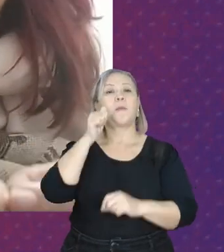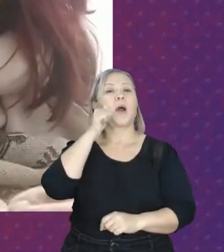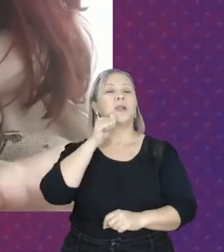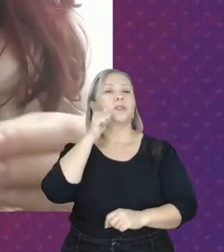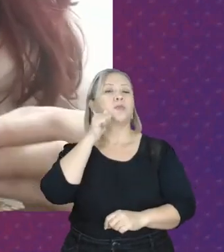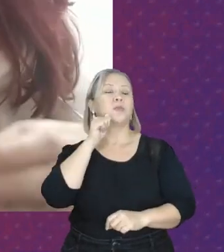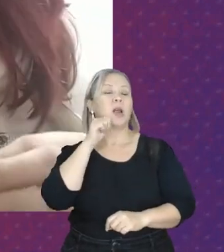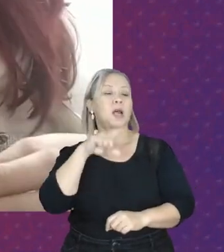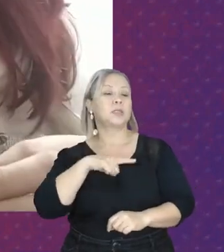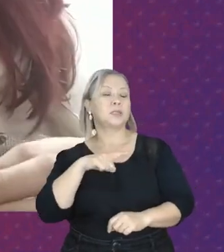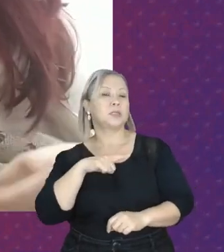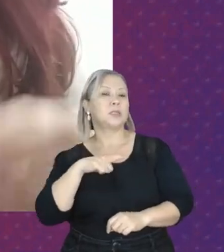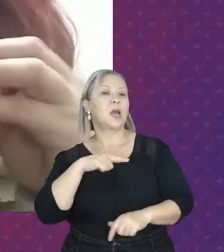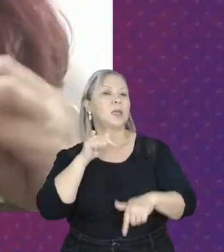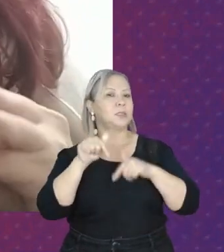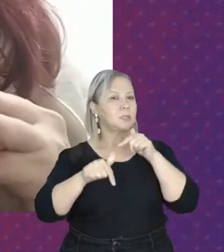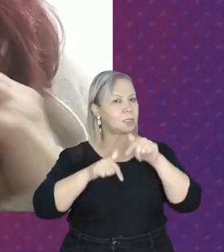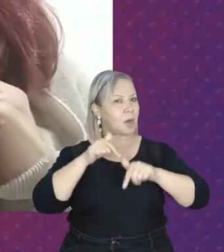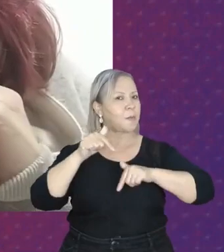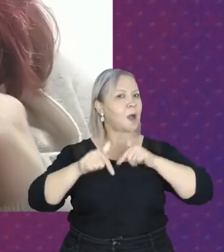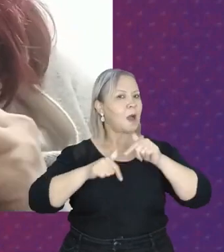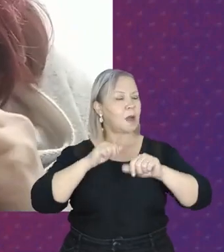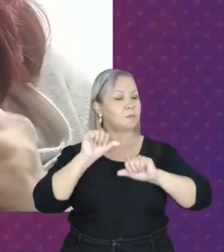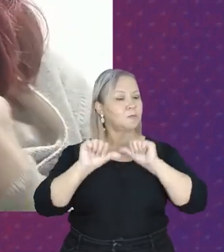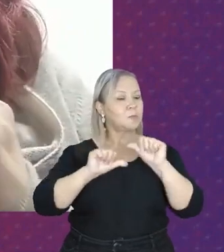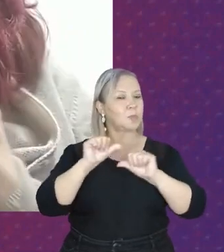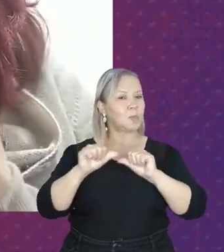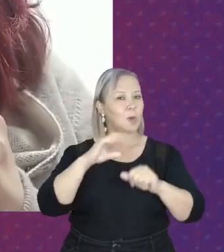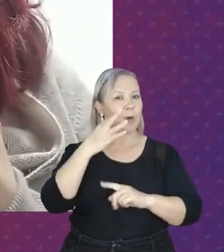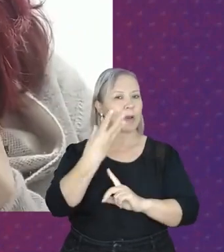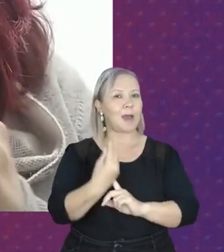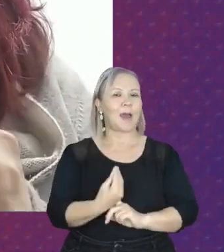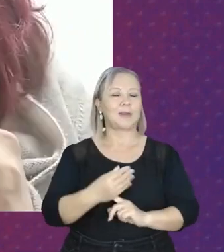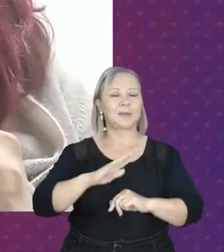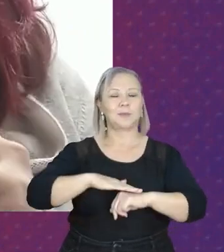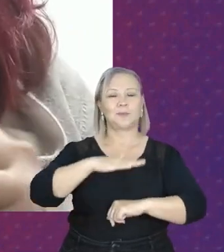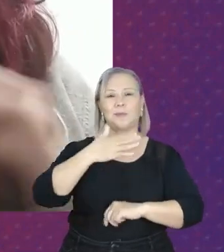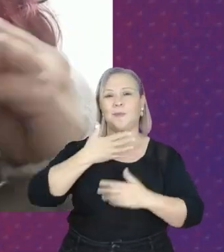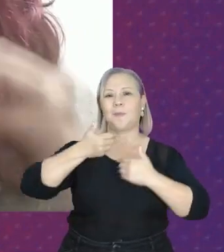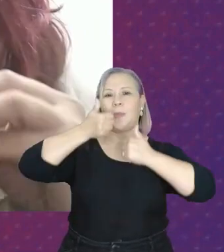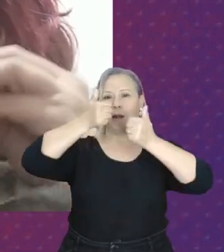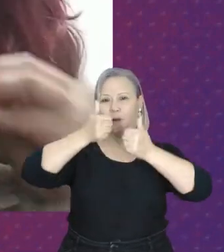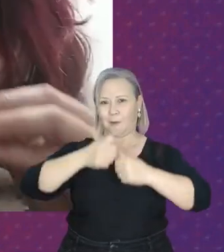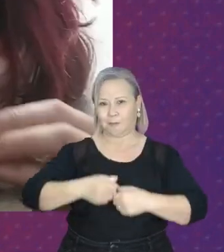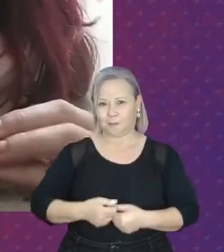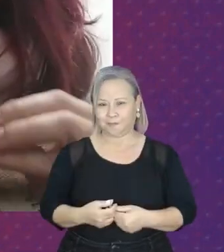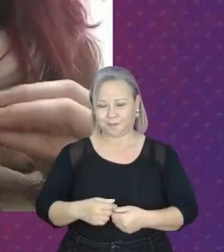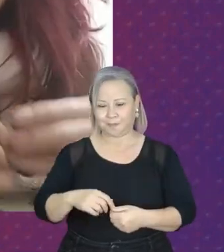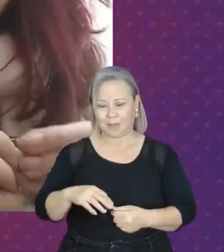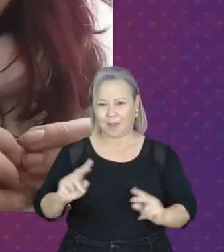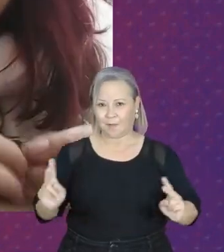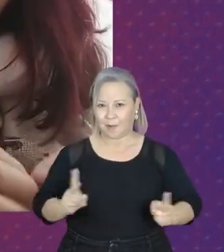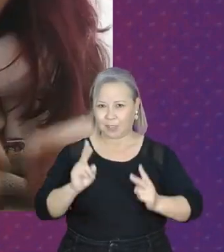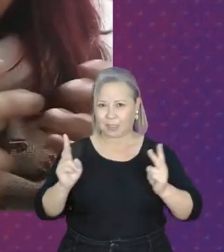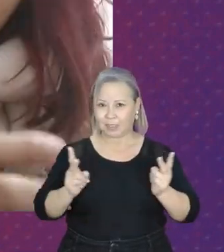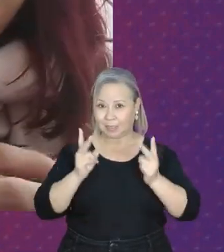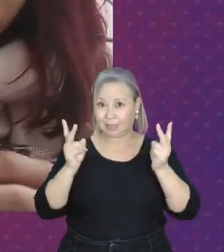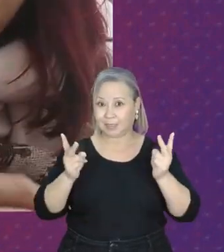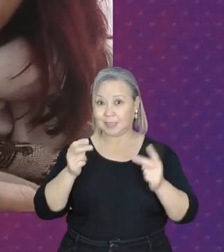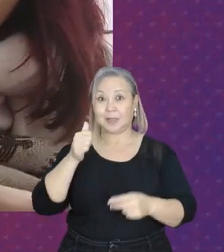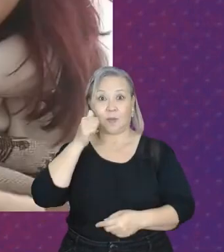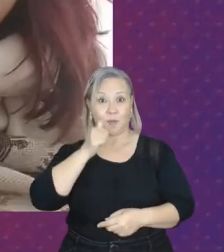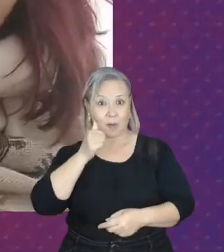desse ofício torna a arte ainda mais valorizada, valoriza as mulheres que